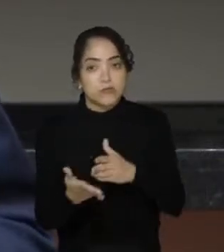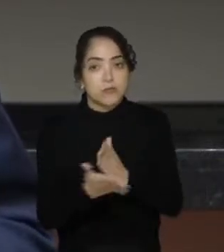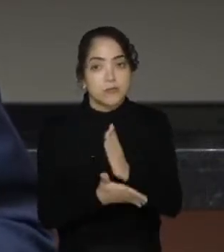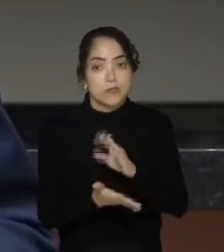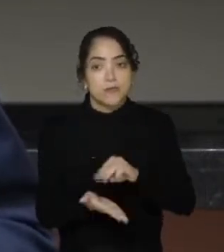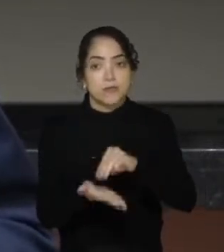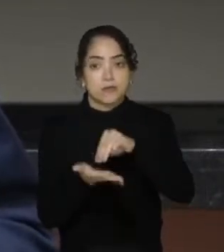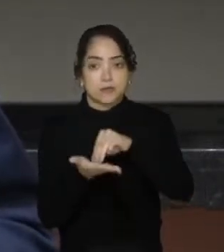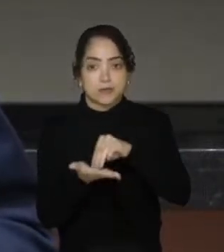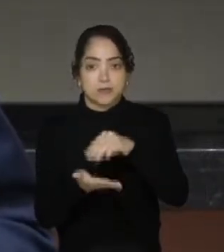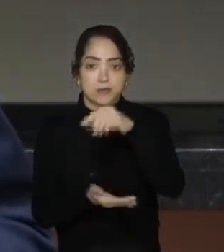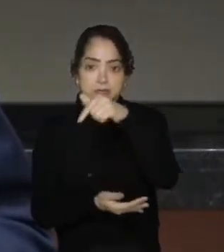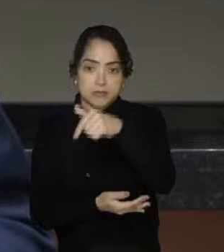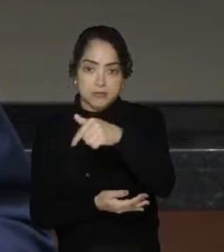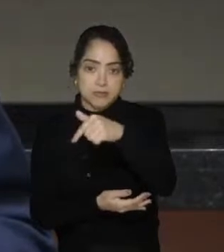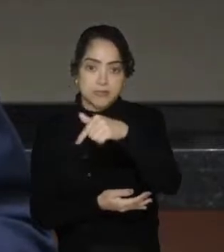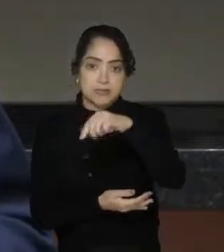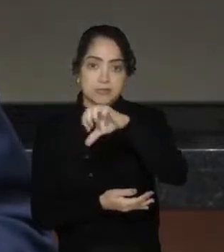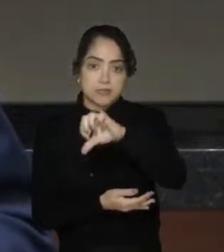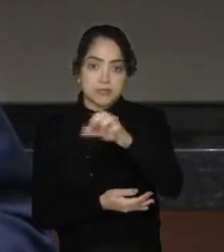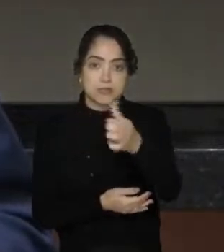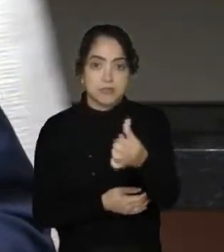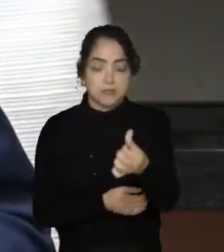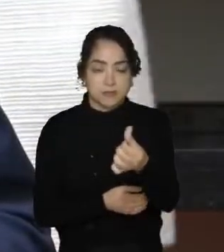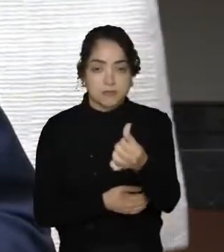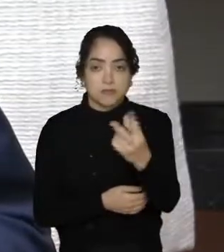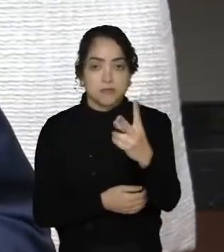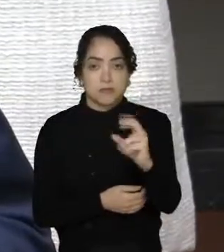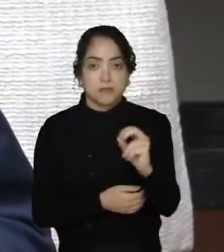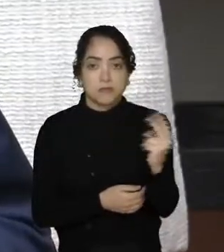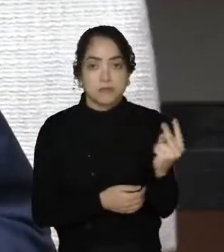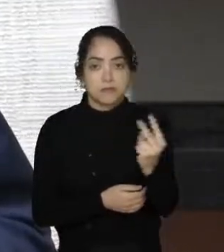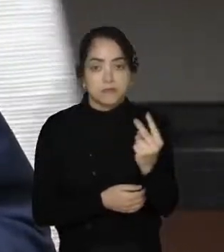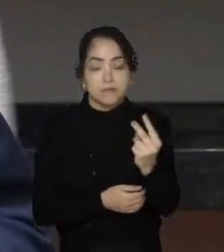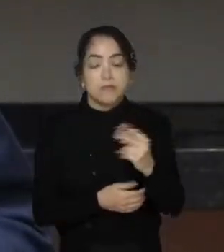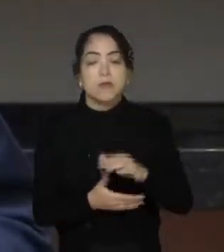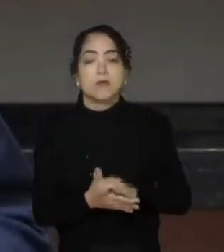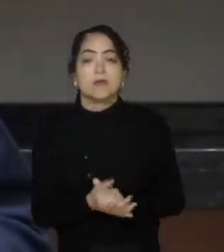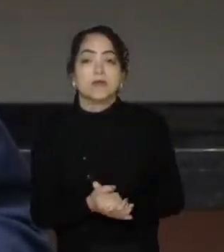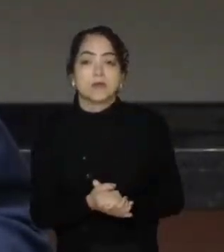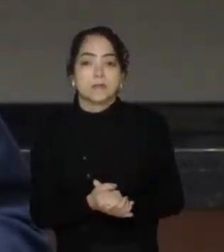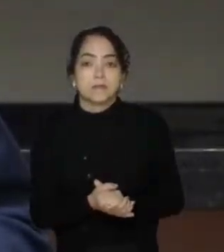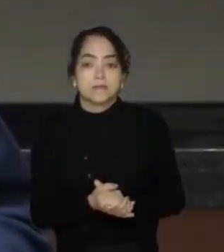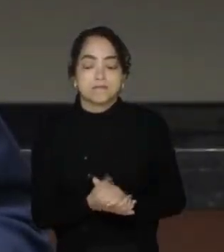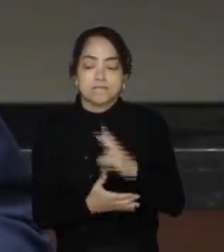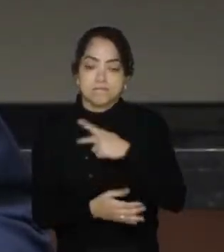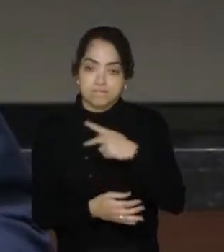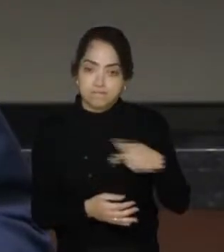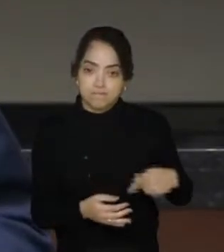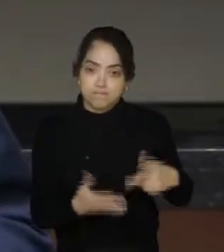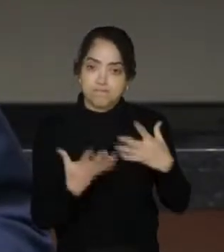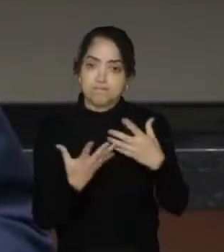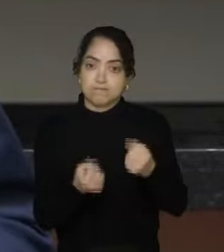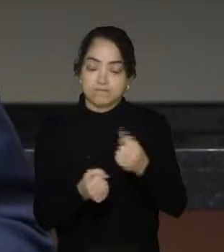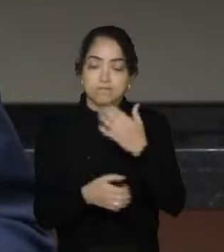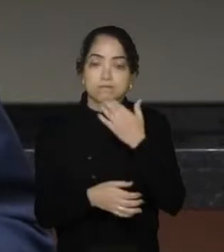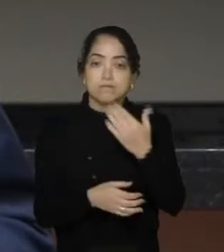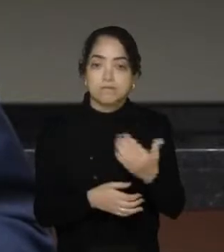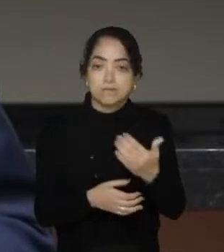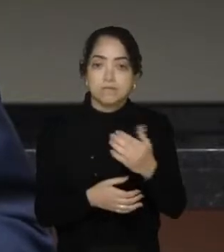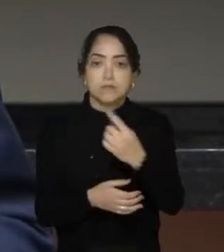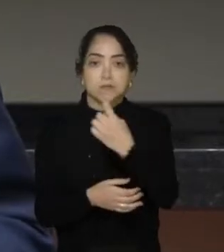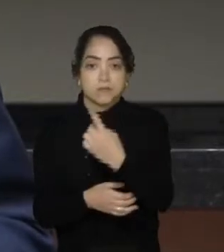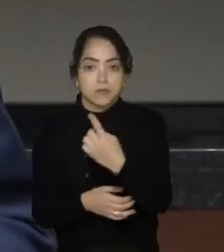796-2022. Na sequência, o presidente deferiu os requerimentos 1